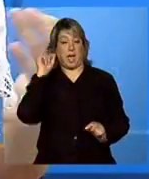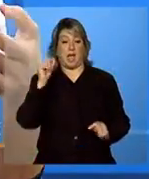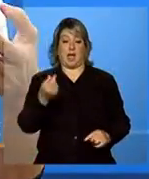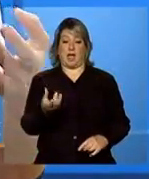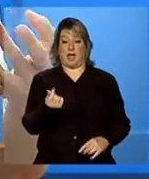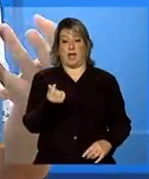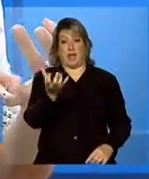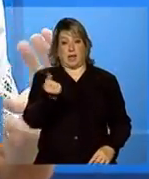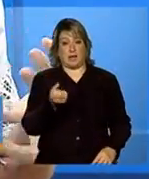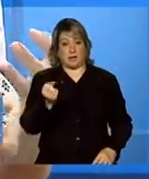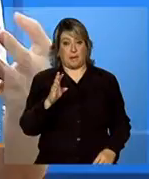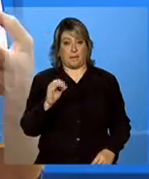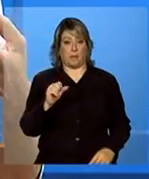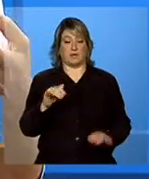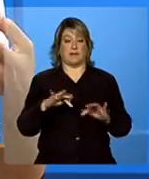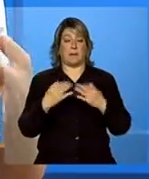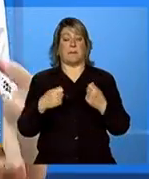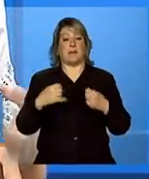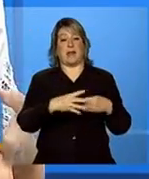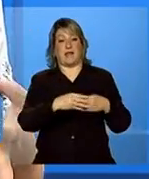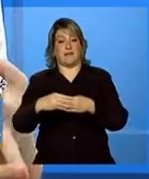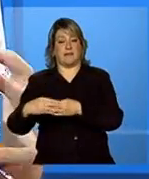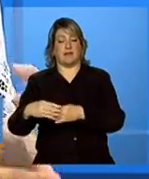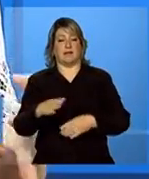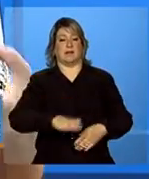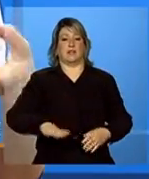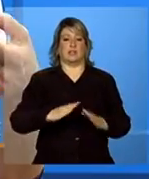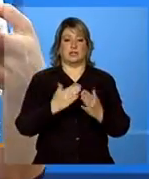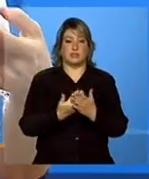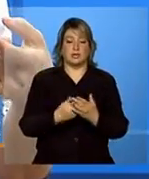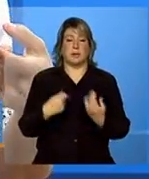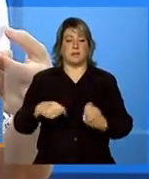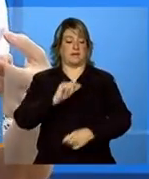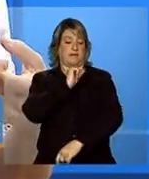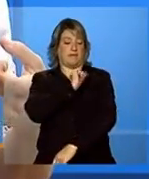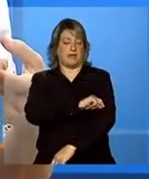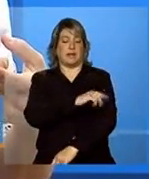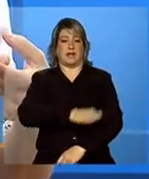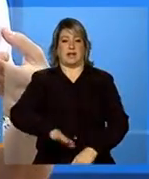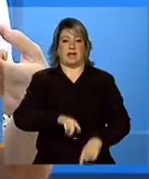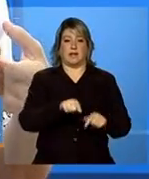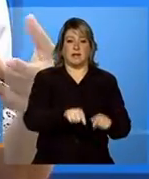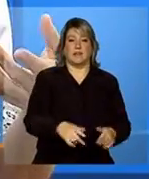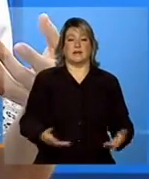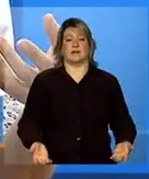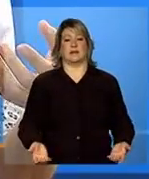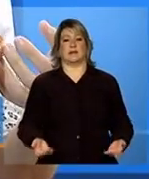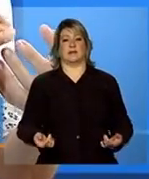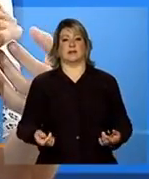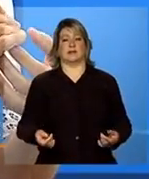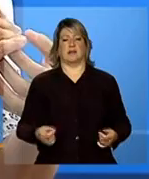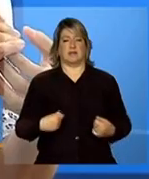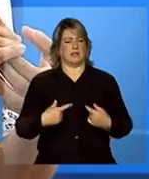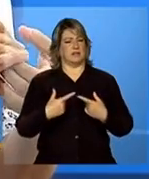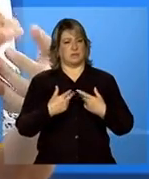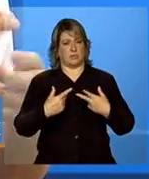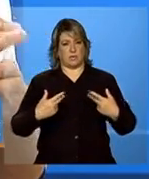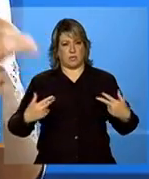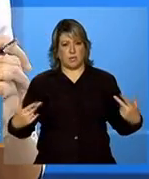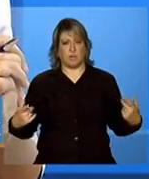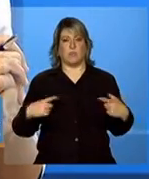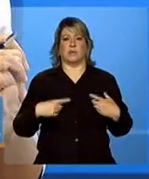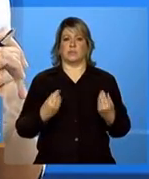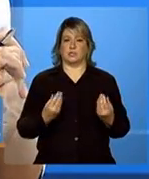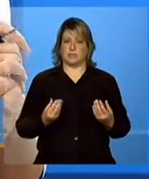Bolsa Família precisa levar a criança na escola, precisa vacinar a criança, precisa... ou seja, são uma série de fatores